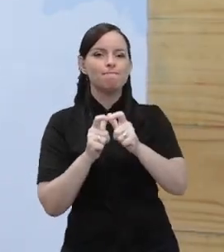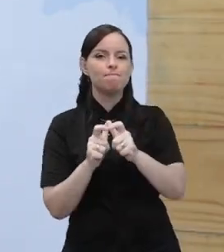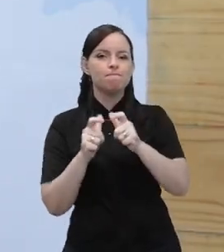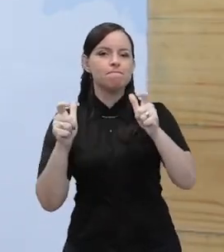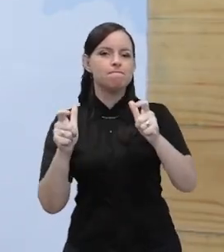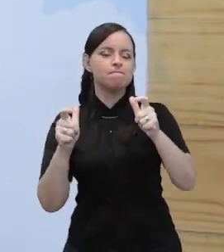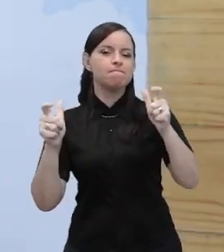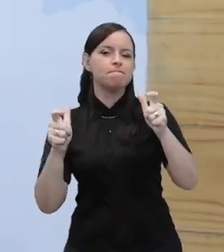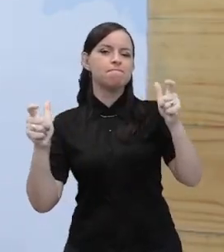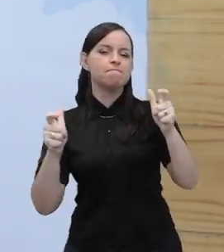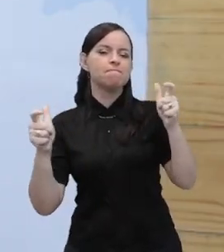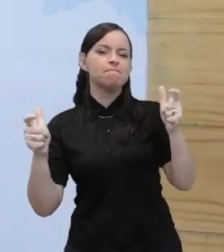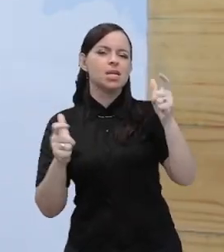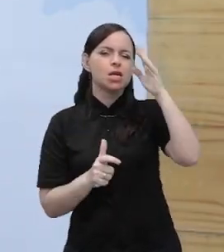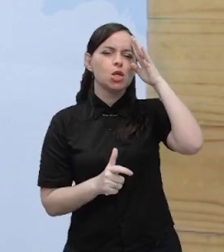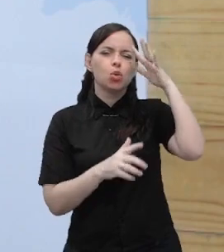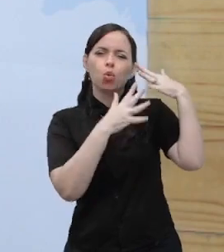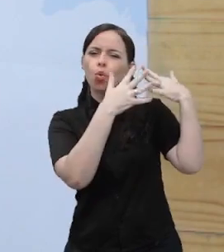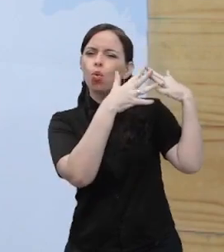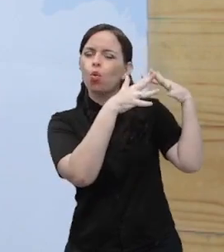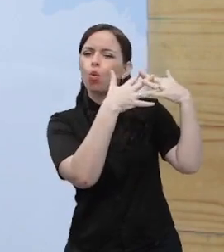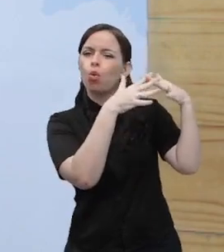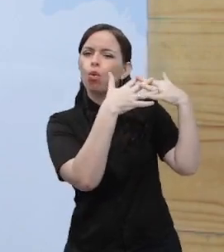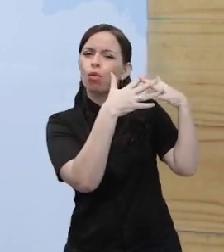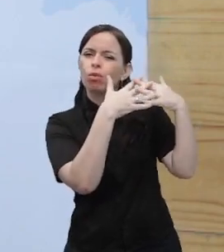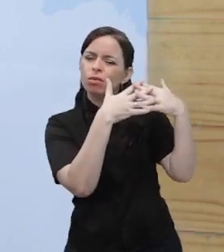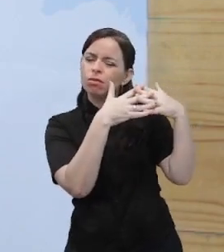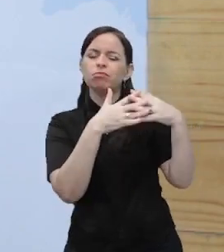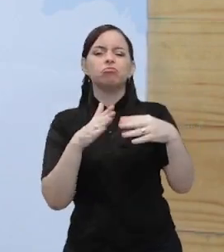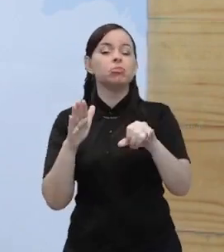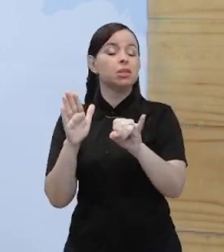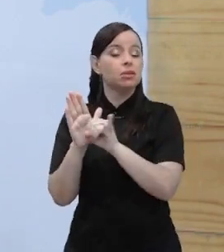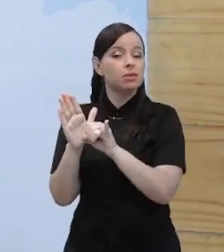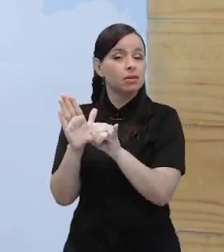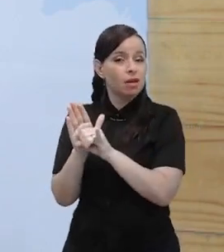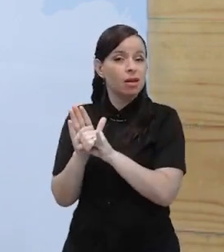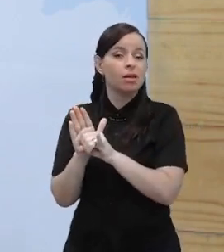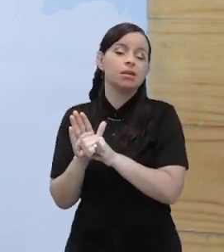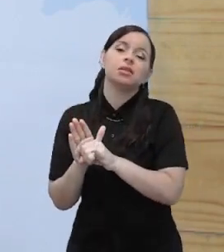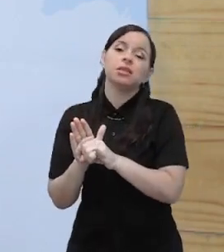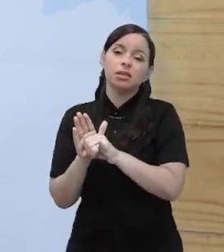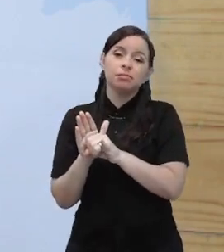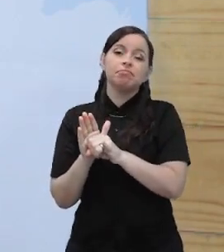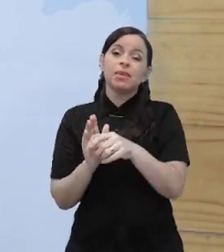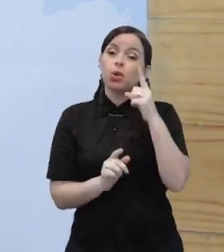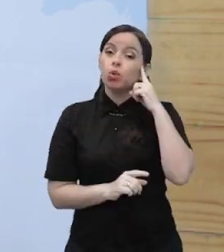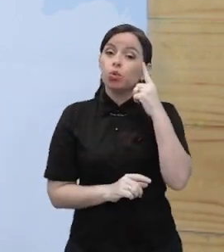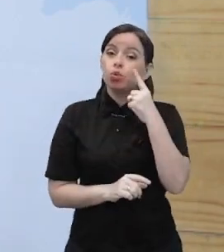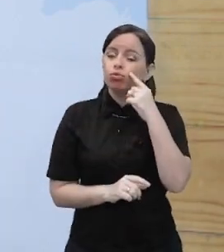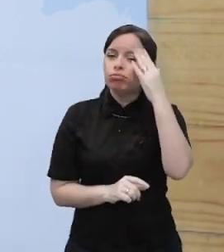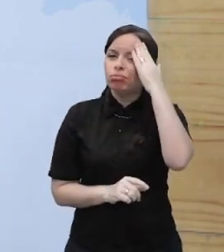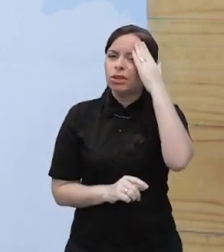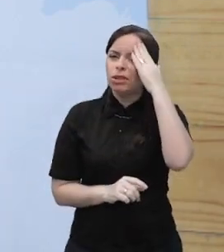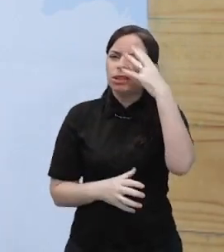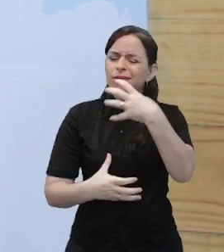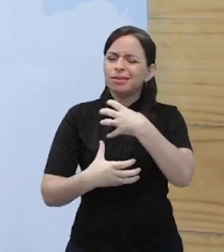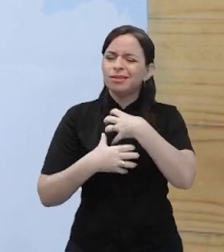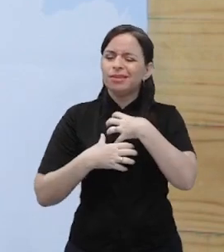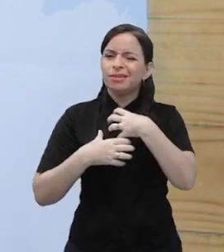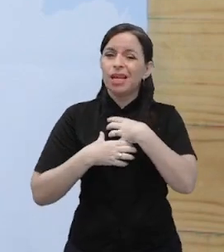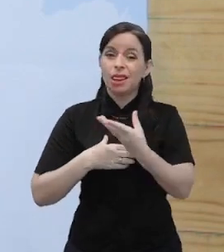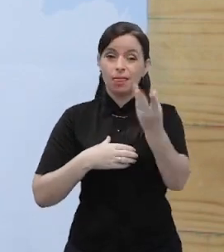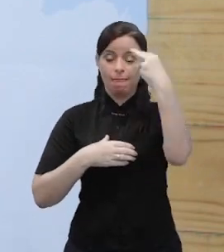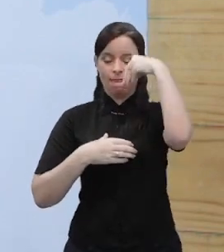conceitos, né? O que tem muita relação com o conceito de identidade também, o surdo que entende, que se pertence à comunidade